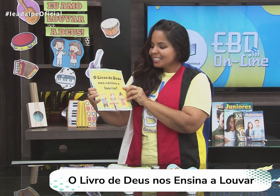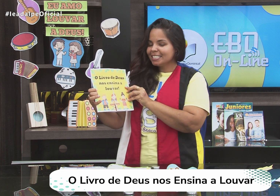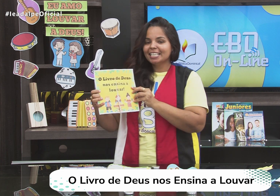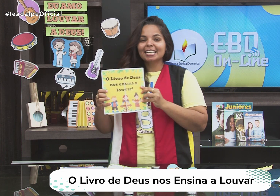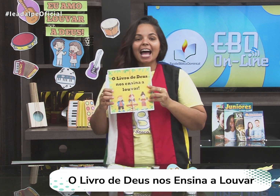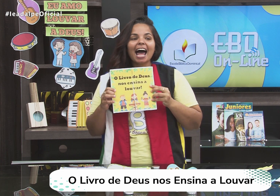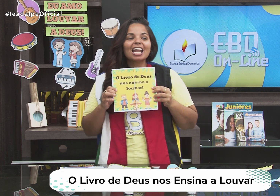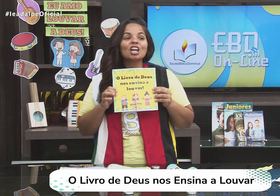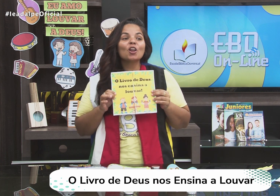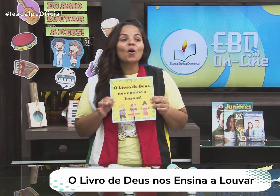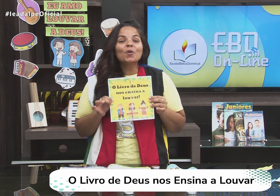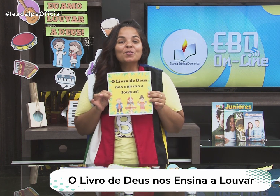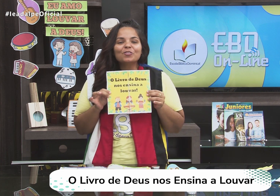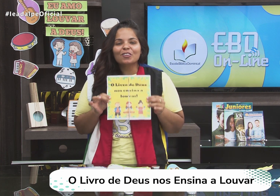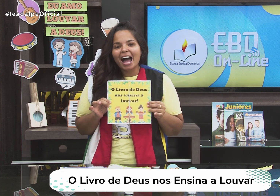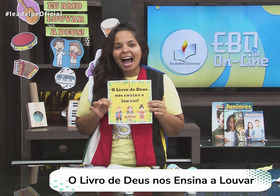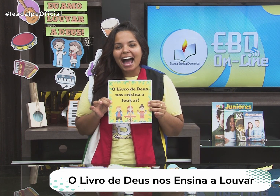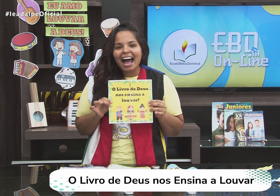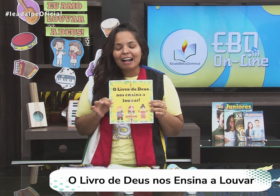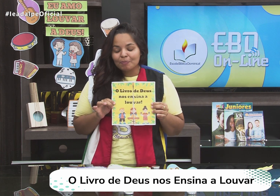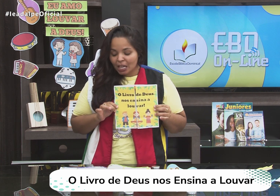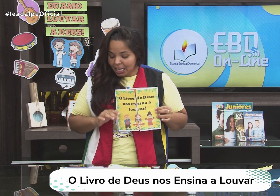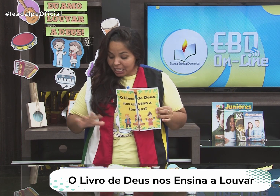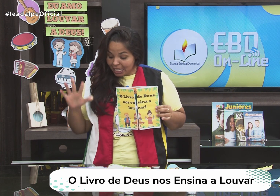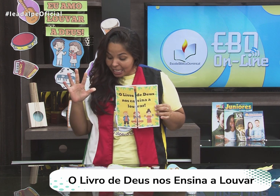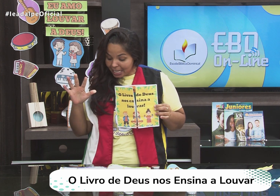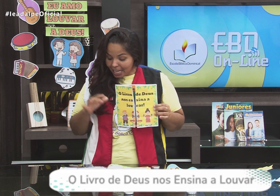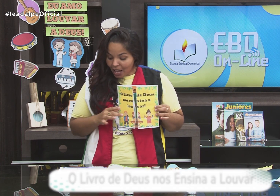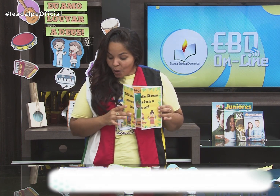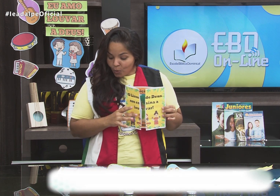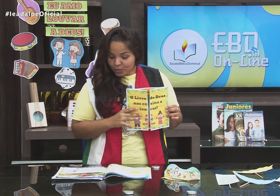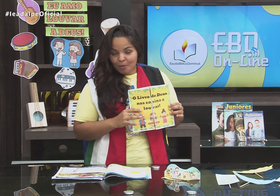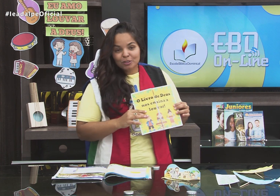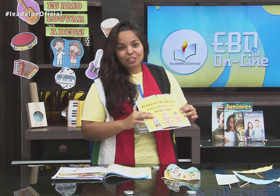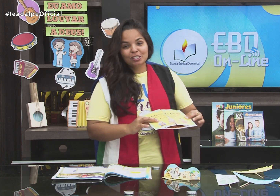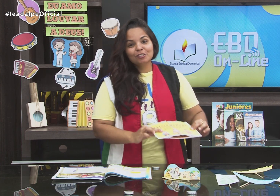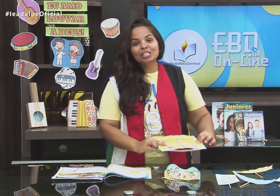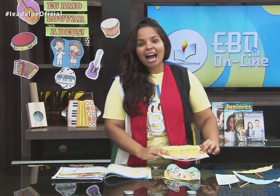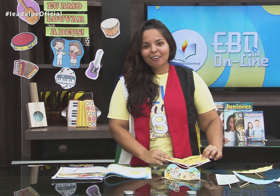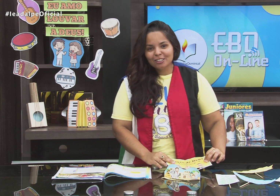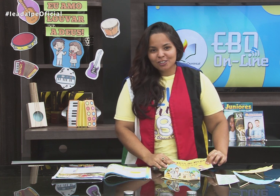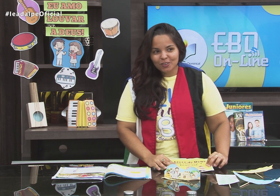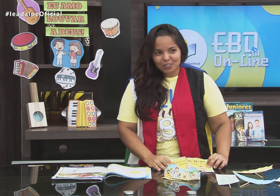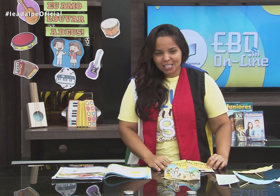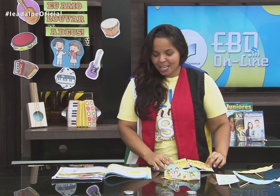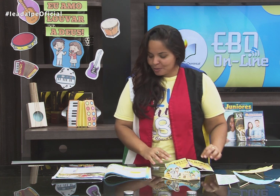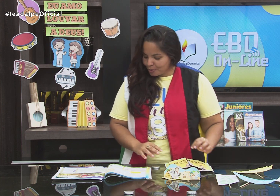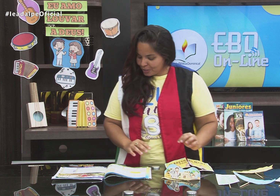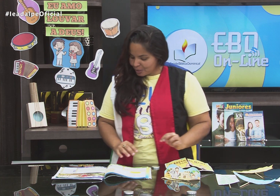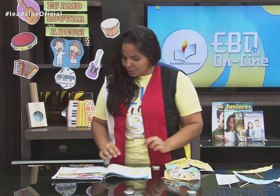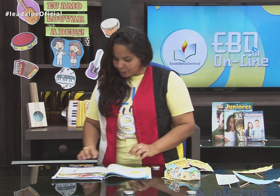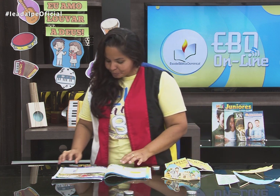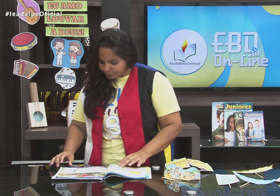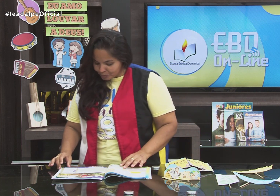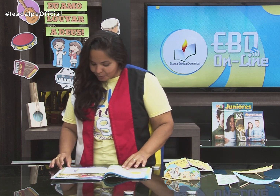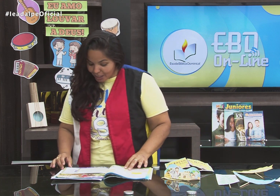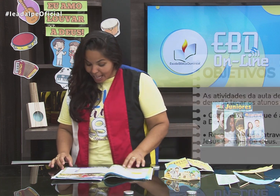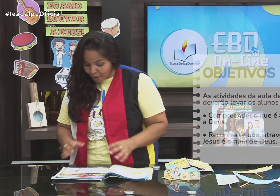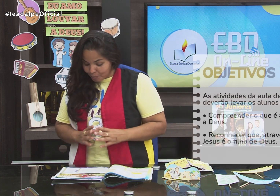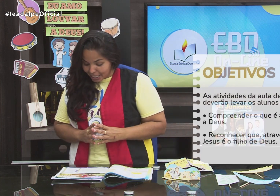nos ensina a louvar. E os objetivos da aula de hoje, querido professor,